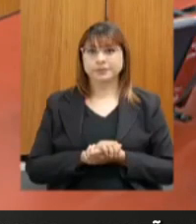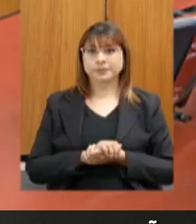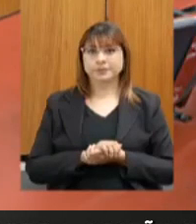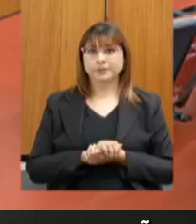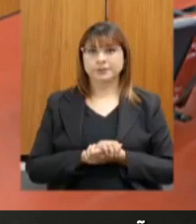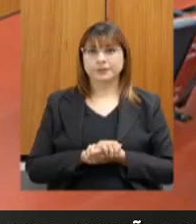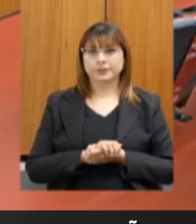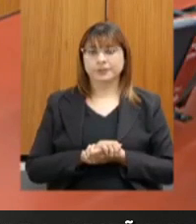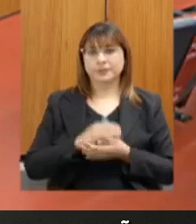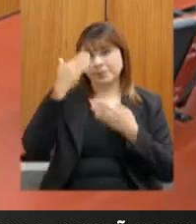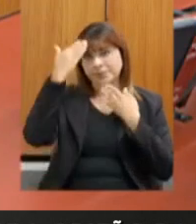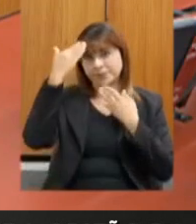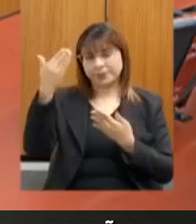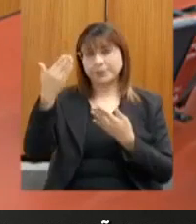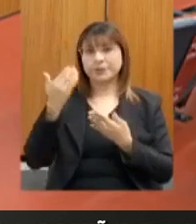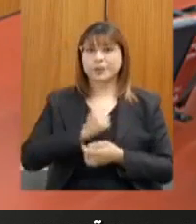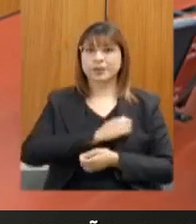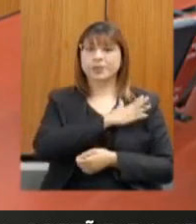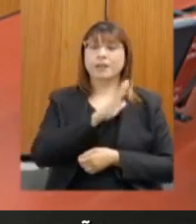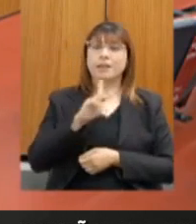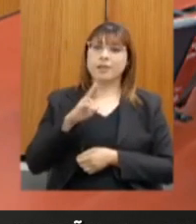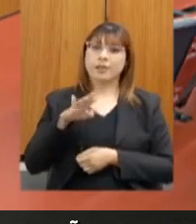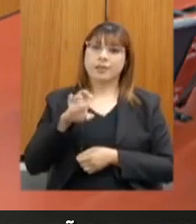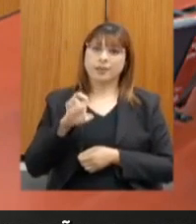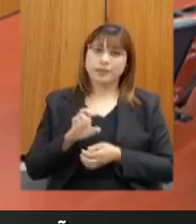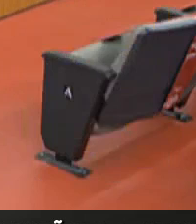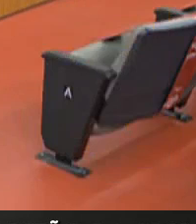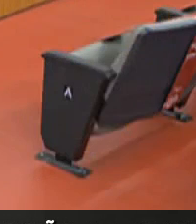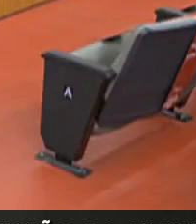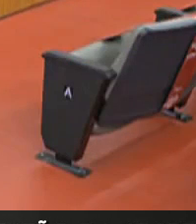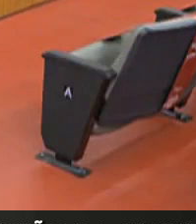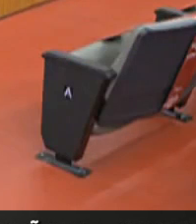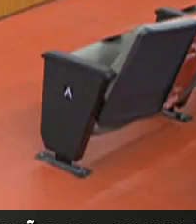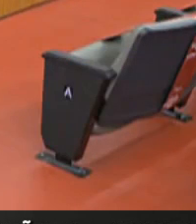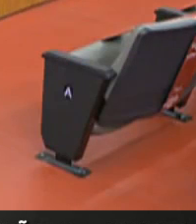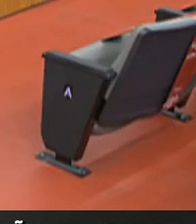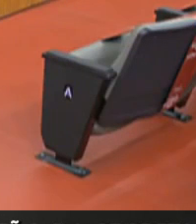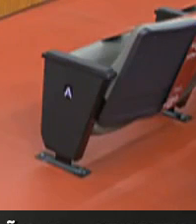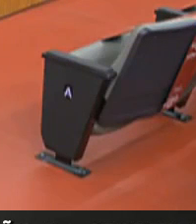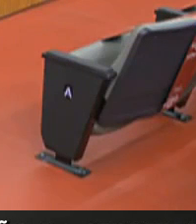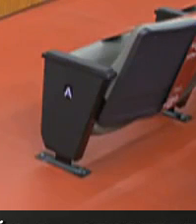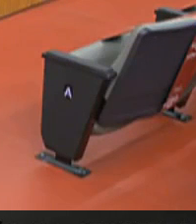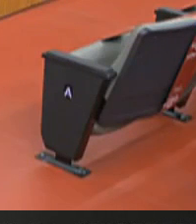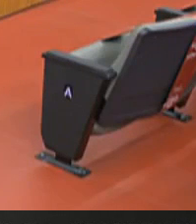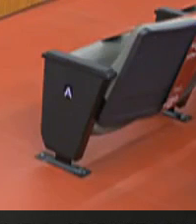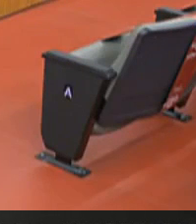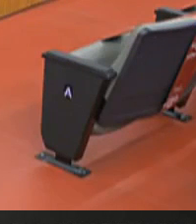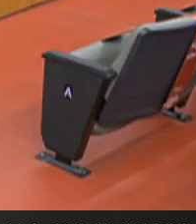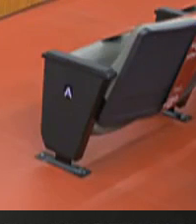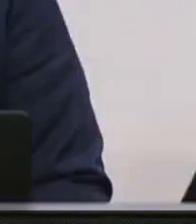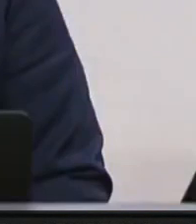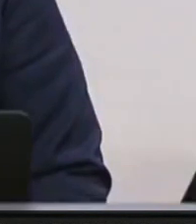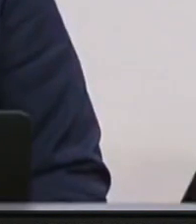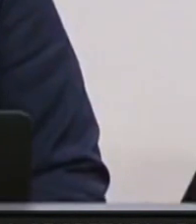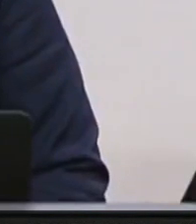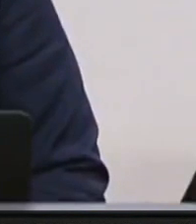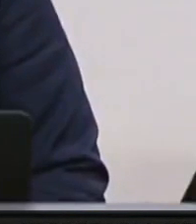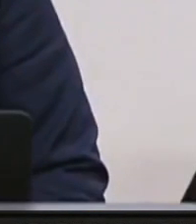mais uma vez aqui, eu quero enaltecer o trabalho e a grande cooperação que o deputado Coronel Henrique tem dado